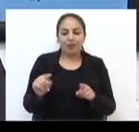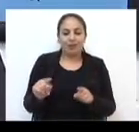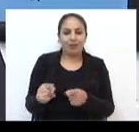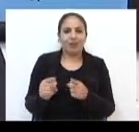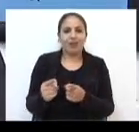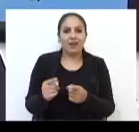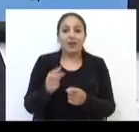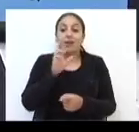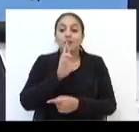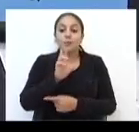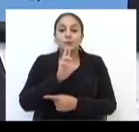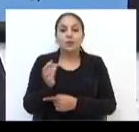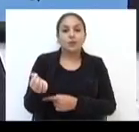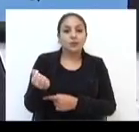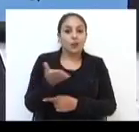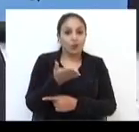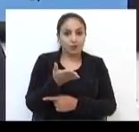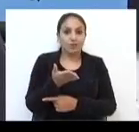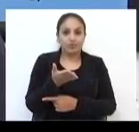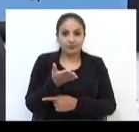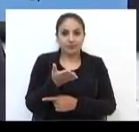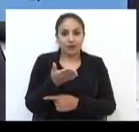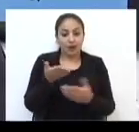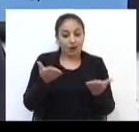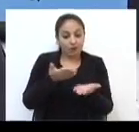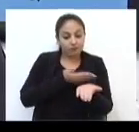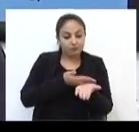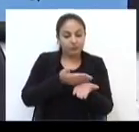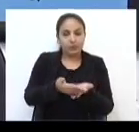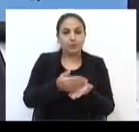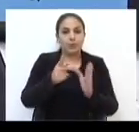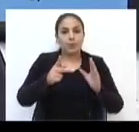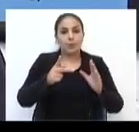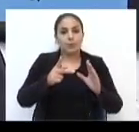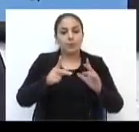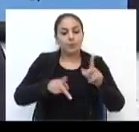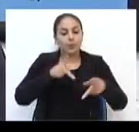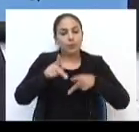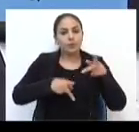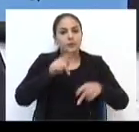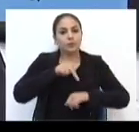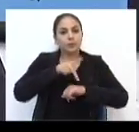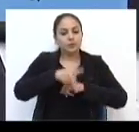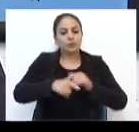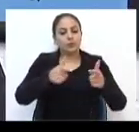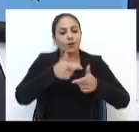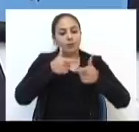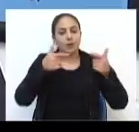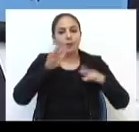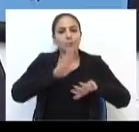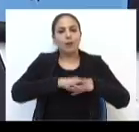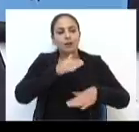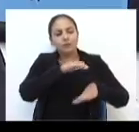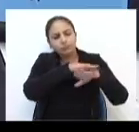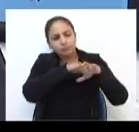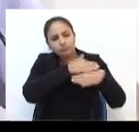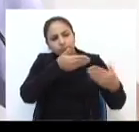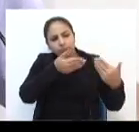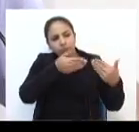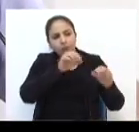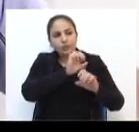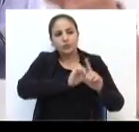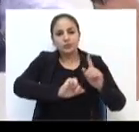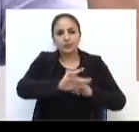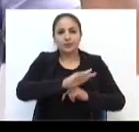respostas novas no próximo mandato, a partir de agora, para a população de Passo Fundo e ampliar ainda mais o diálogo com nossa sociedade.